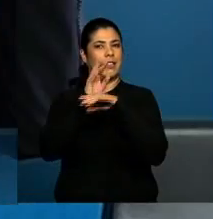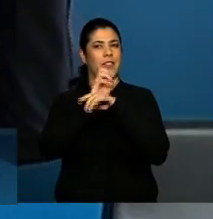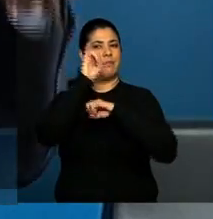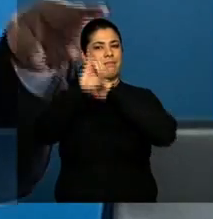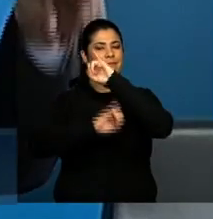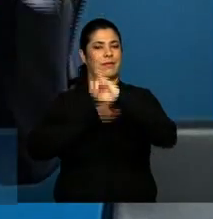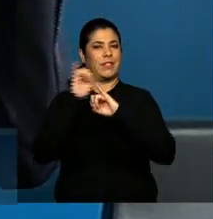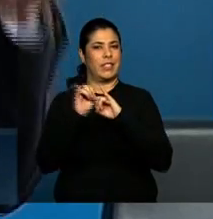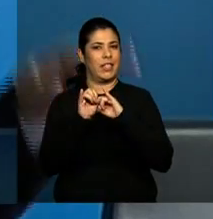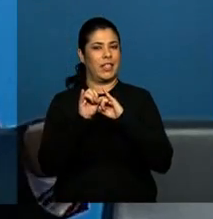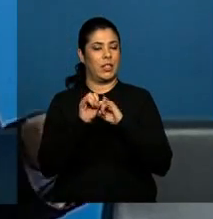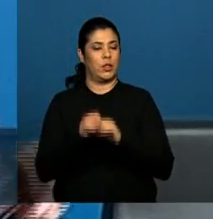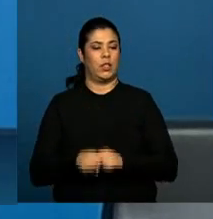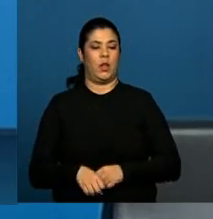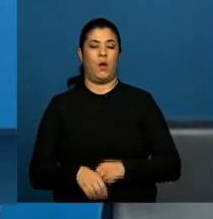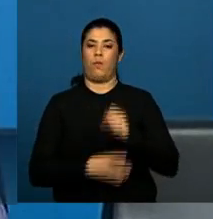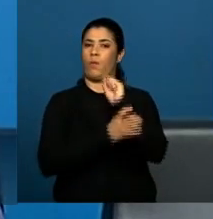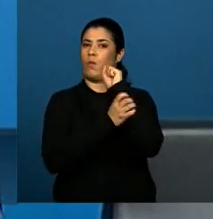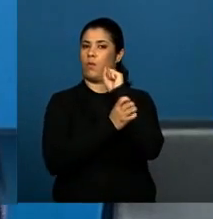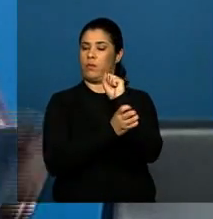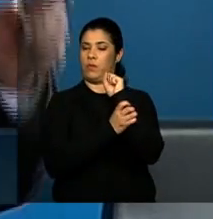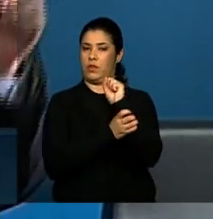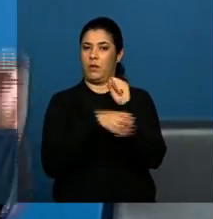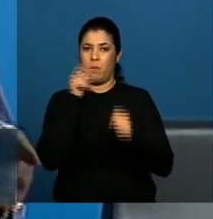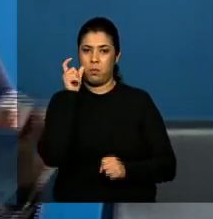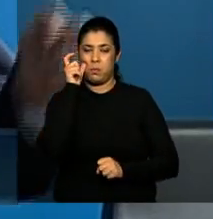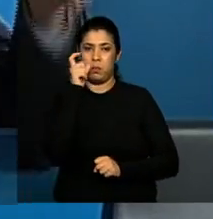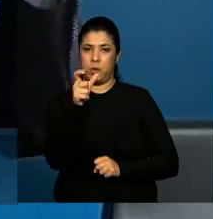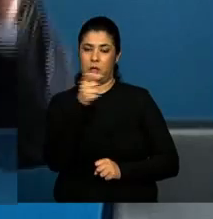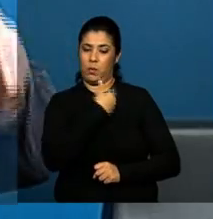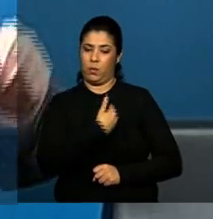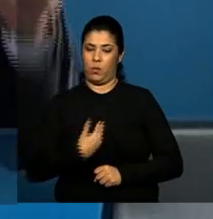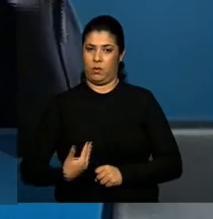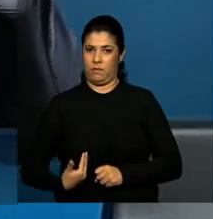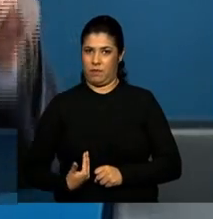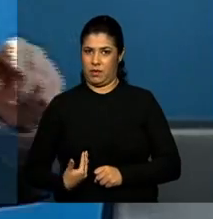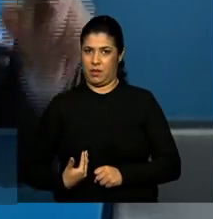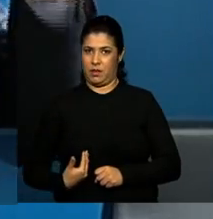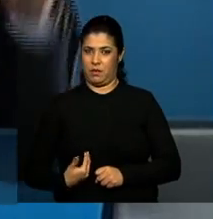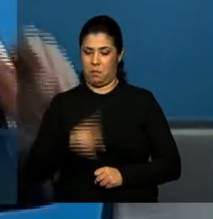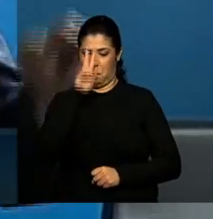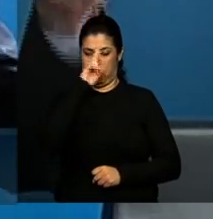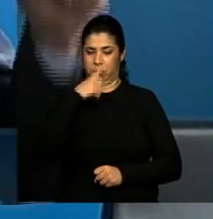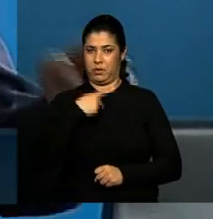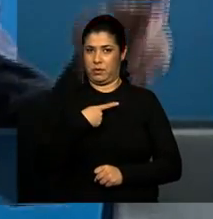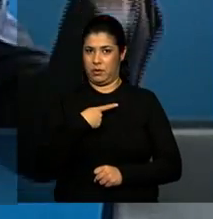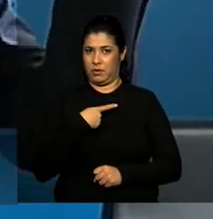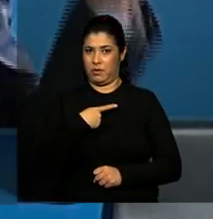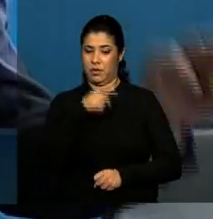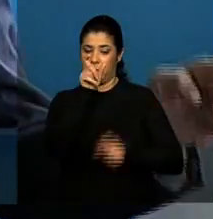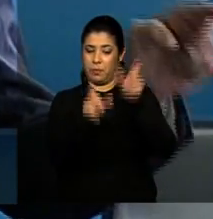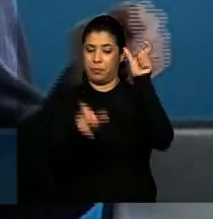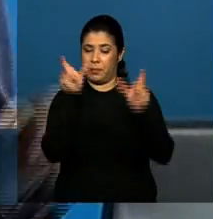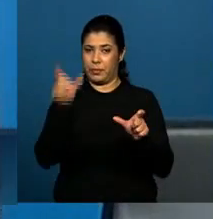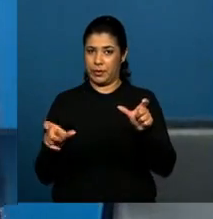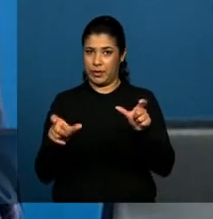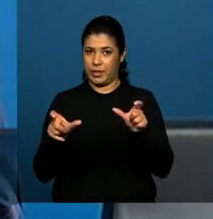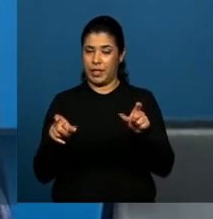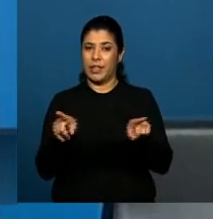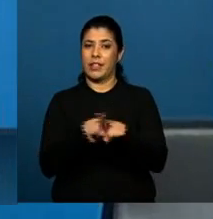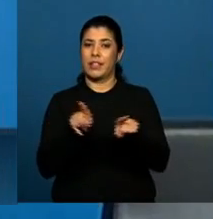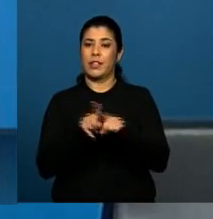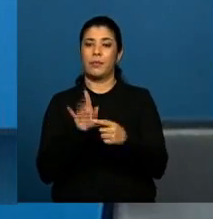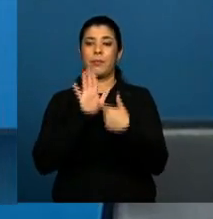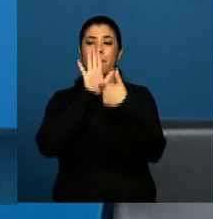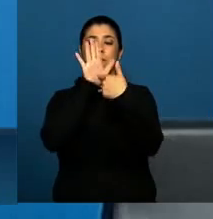das sociedades nacionais, e os interesses dos indivíduos nacionais estão também representados nos